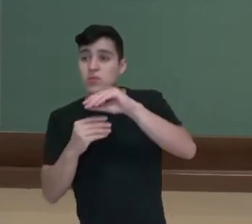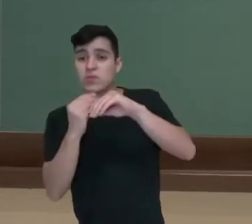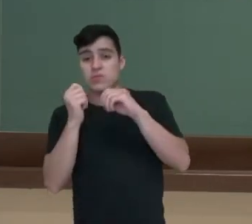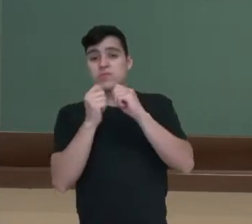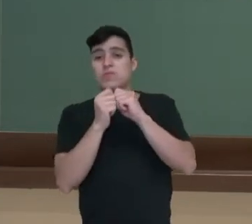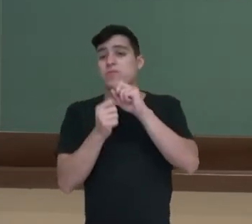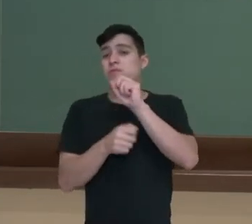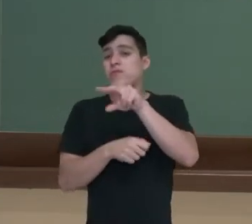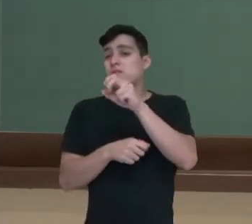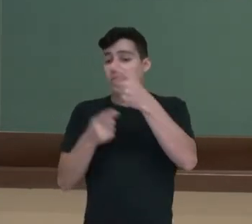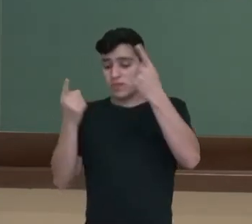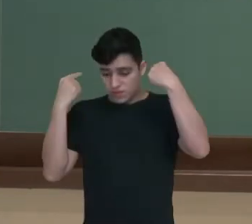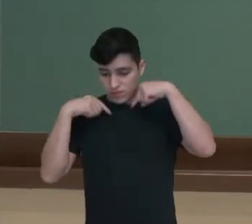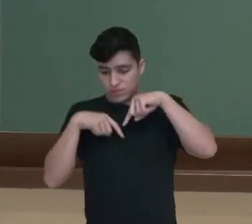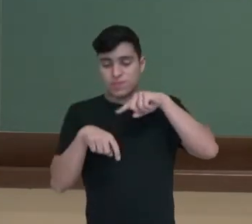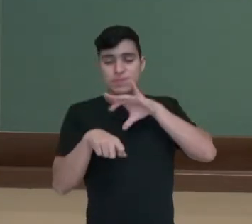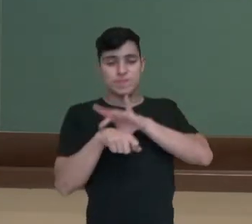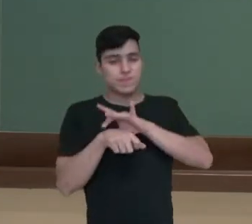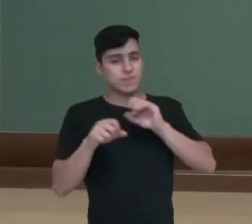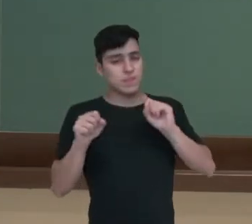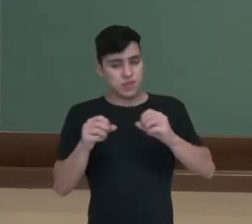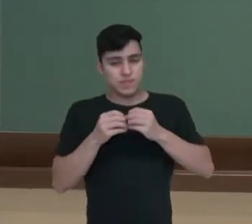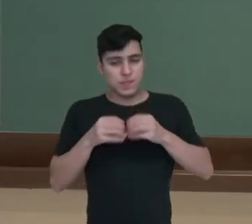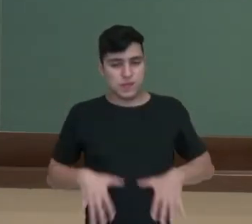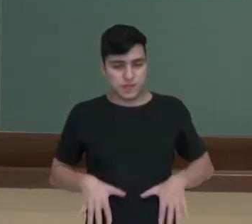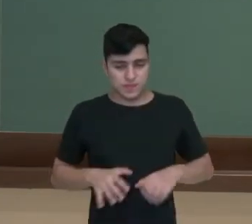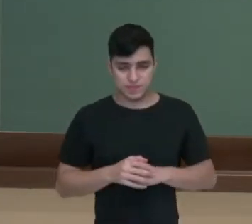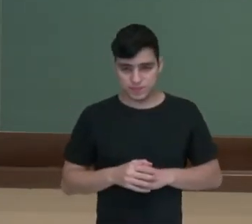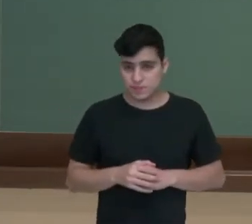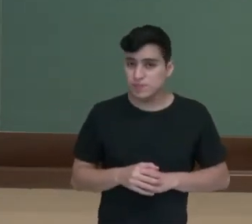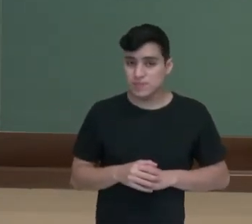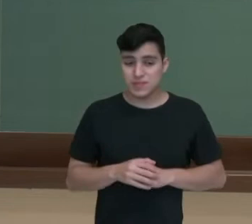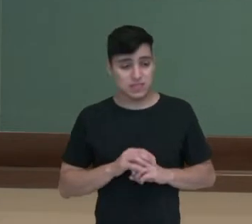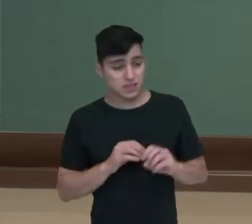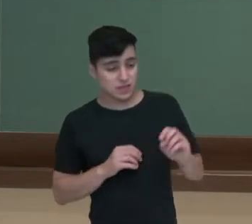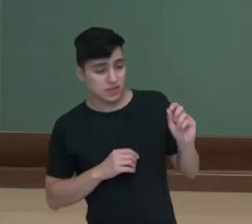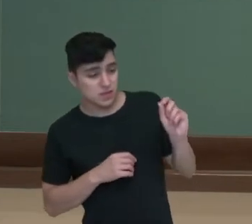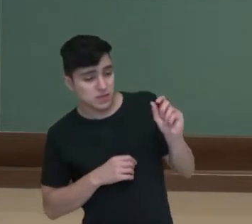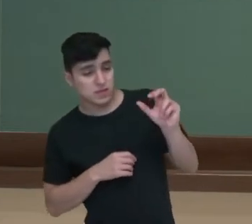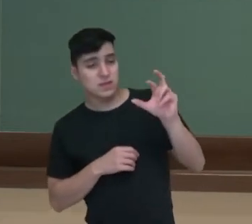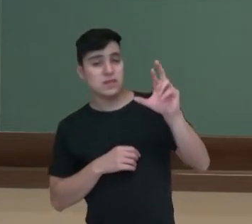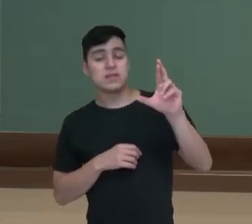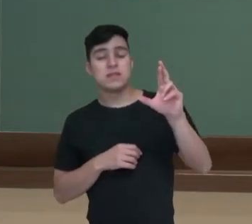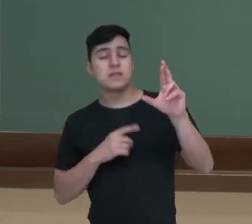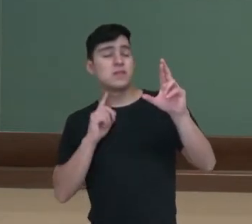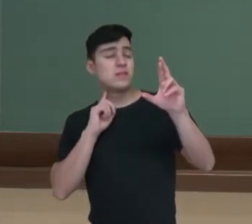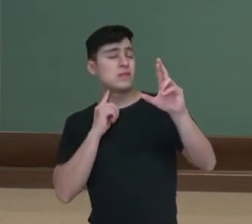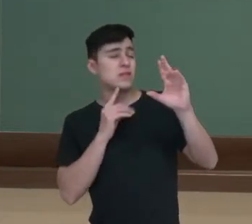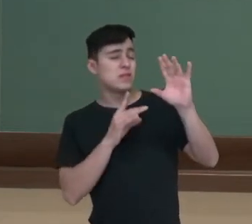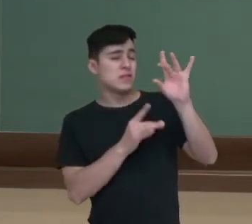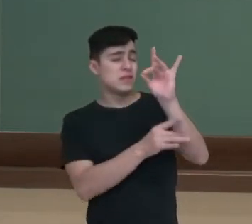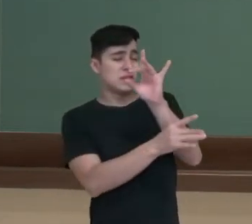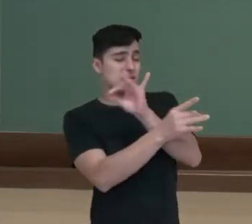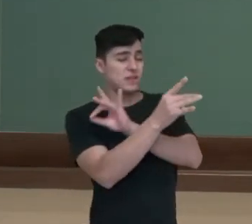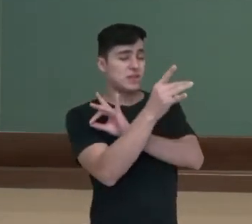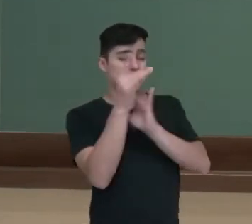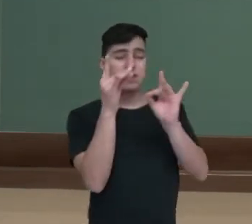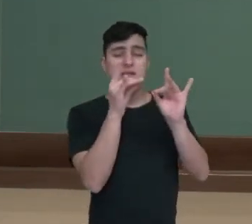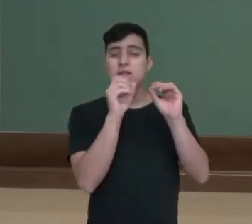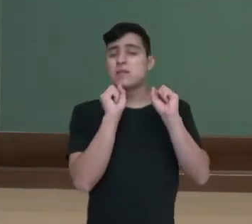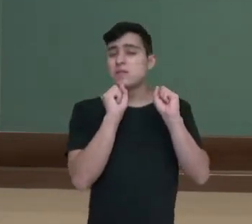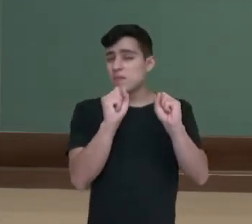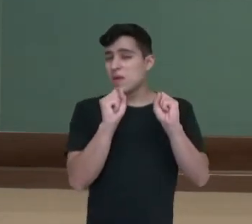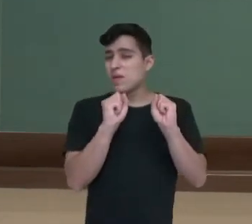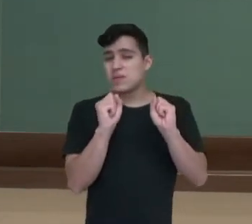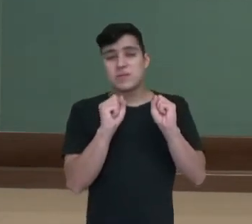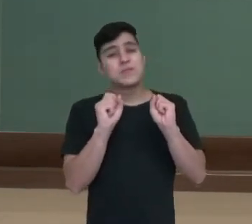entrar e pode nos prejudicar. Então quando o ar está poluído, tem certas substâncias, pode afetar